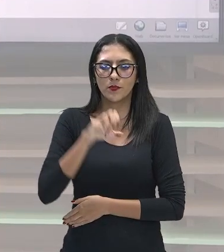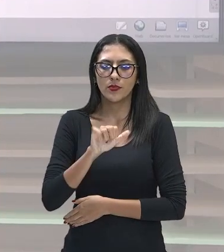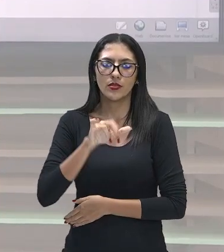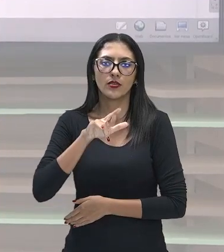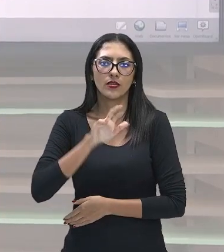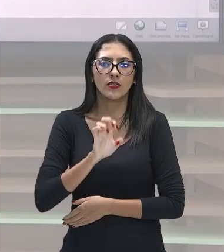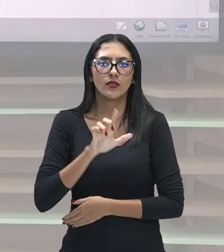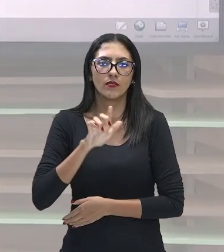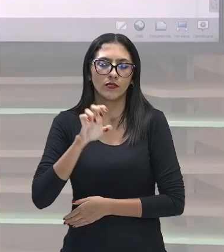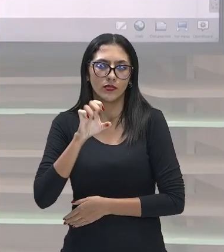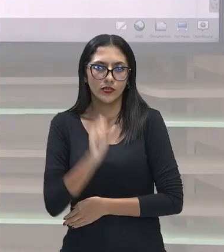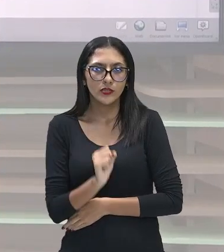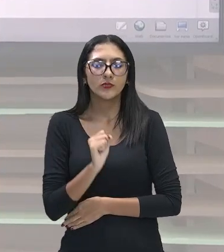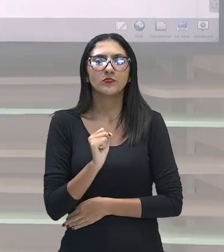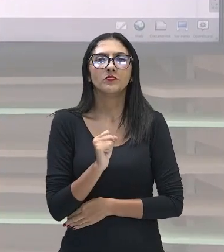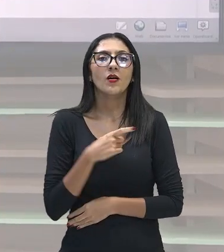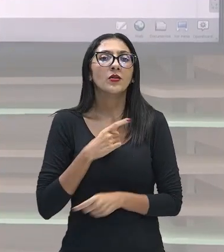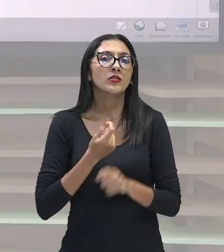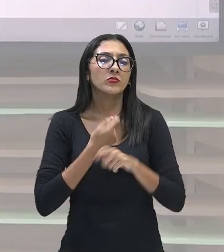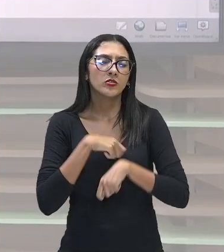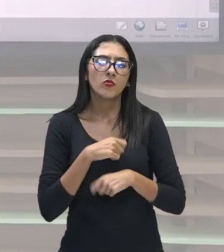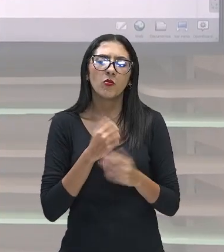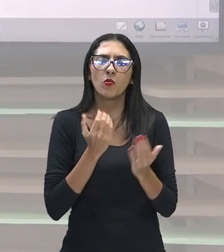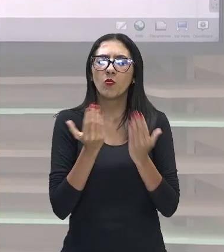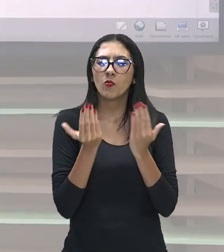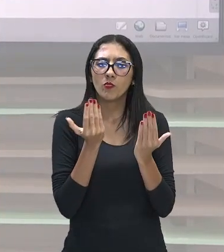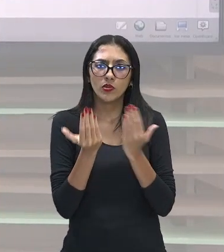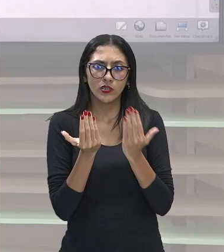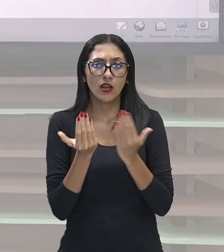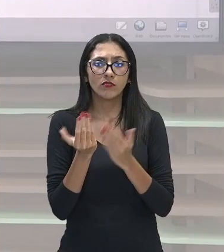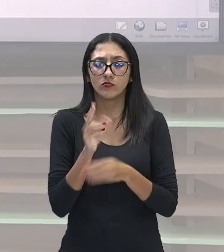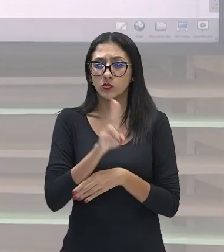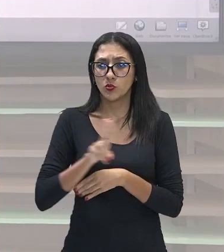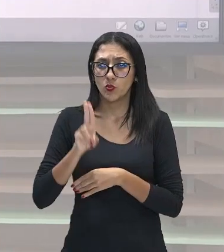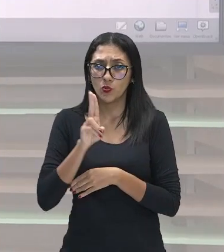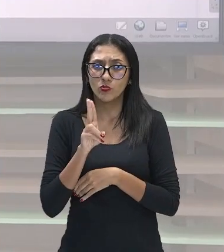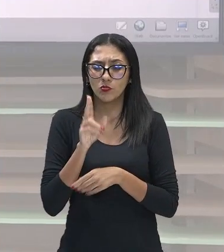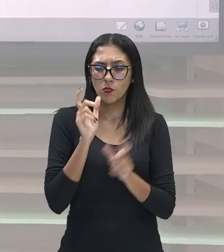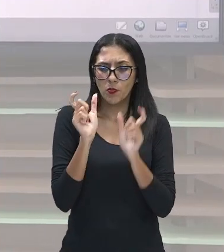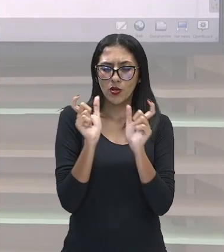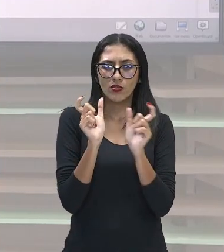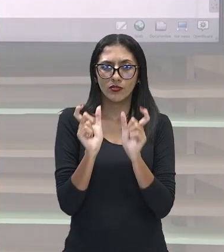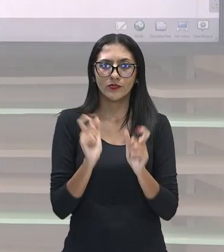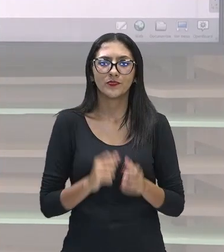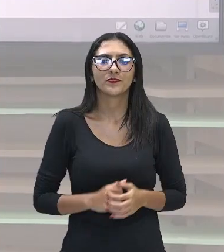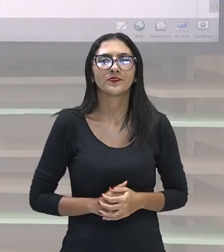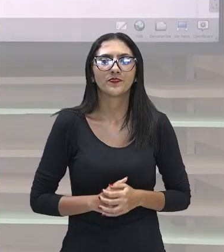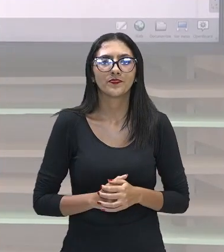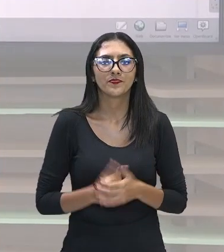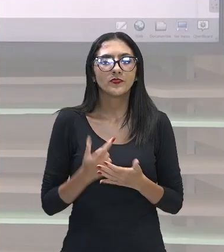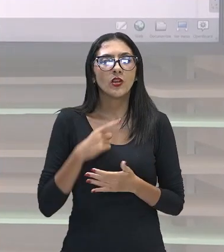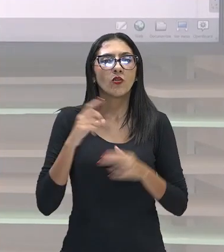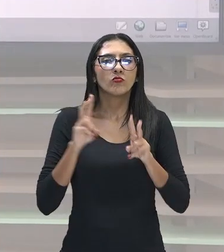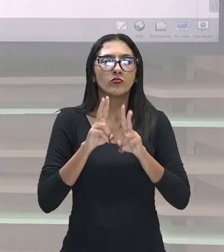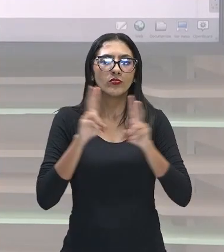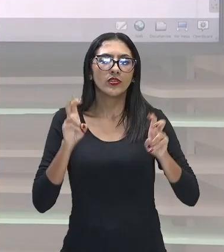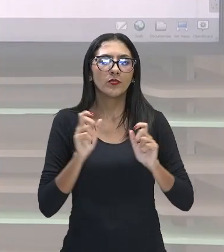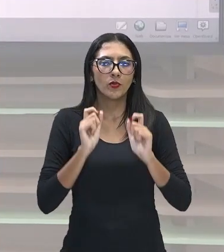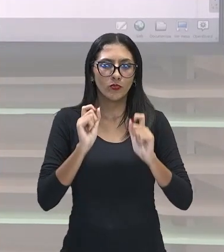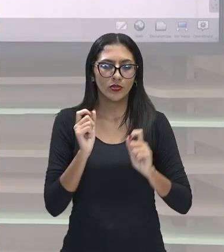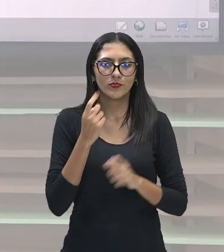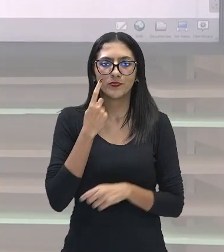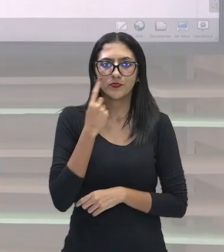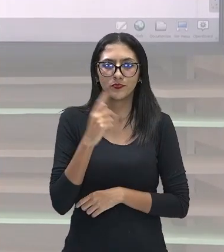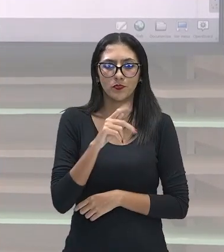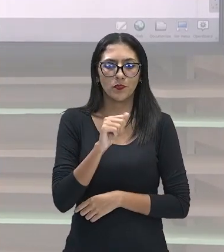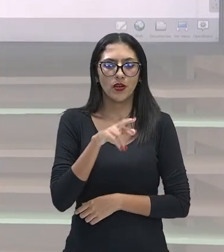para que a gente possa fazer a diferenciação no uso das palavras. Então, o título do poema começa para ir à